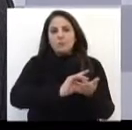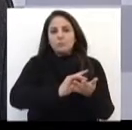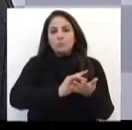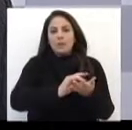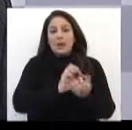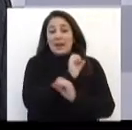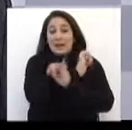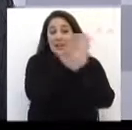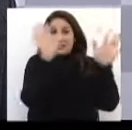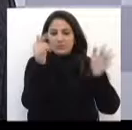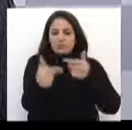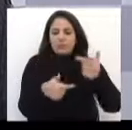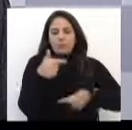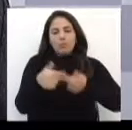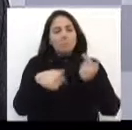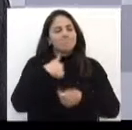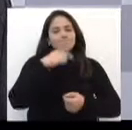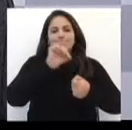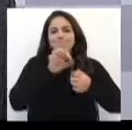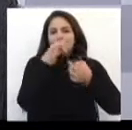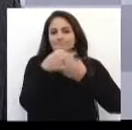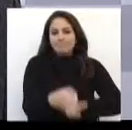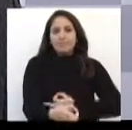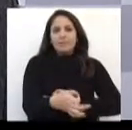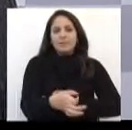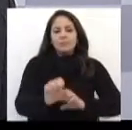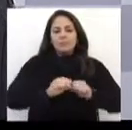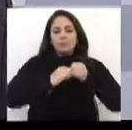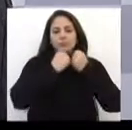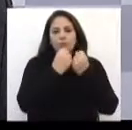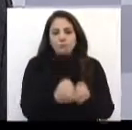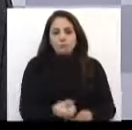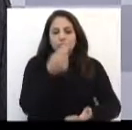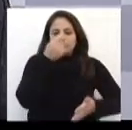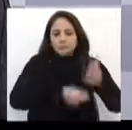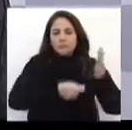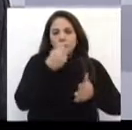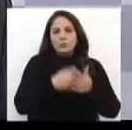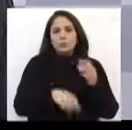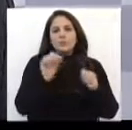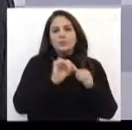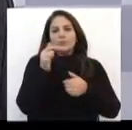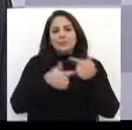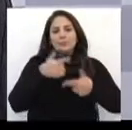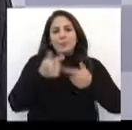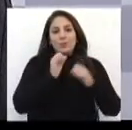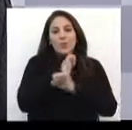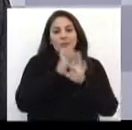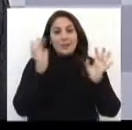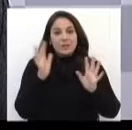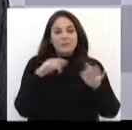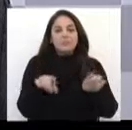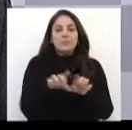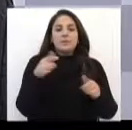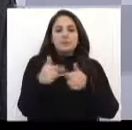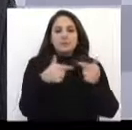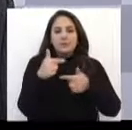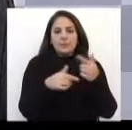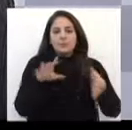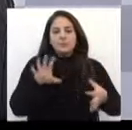feito isso com toda a força, o desempenho, para fazer um trabalho honesto, um trabalho